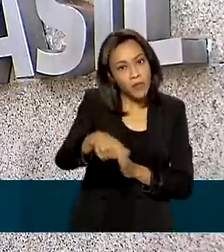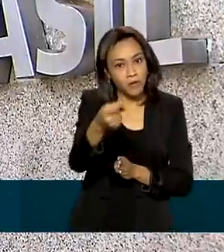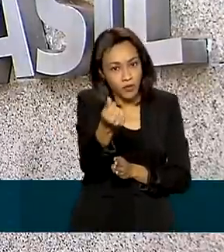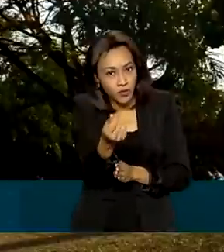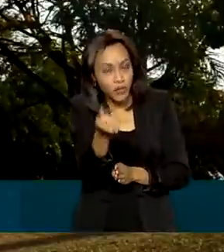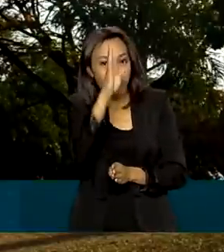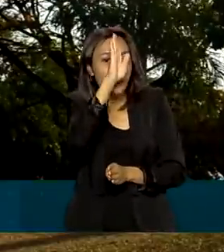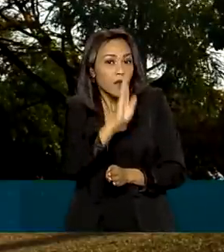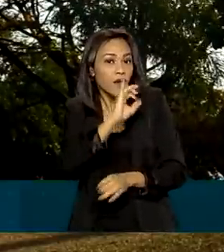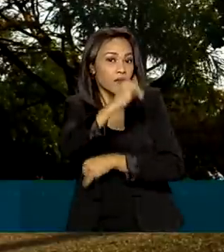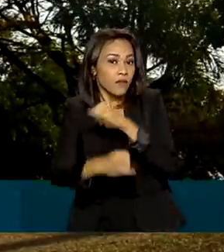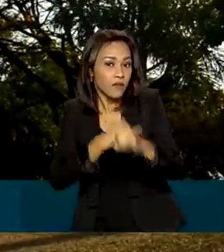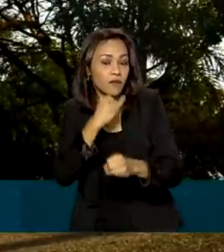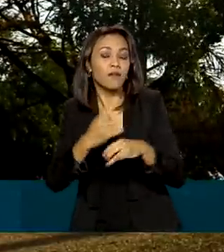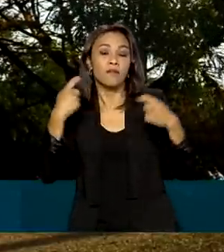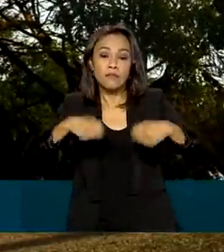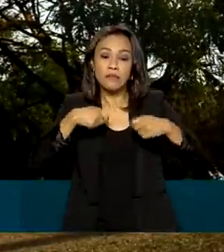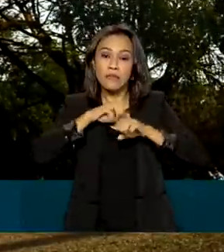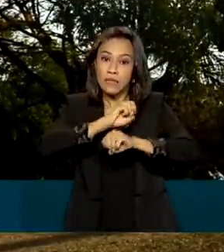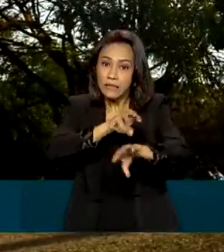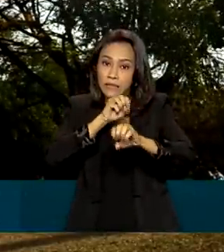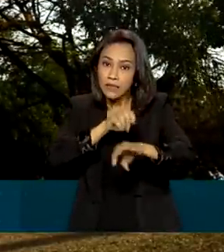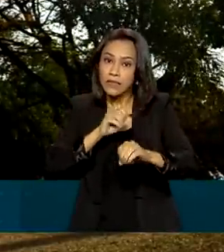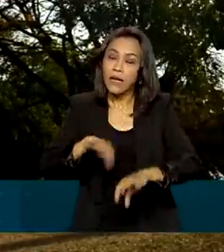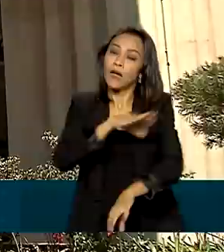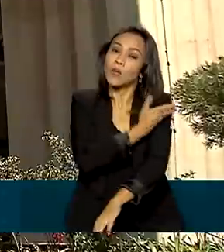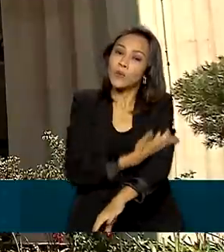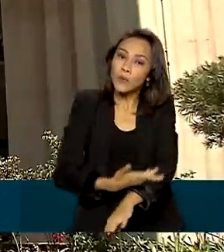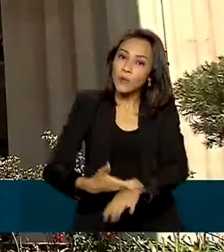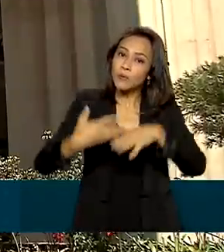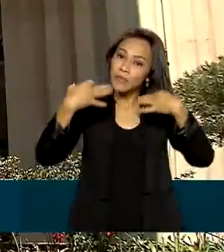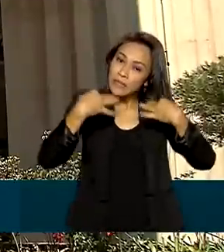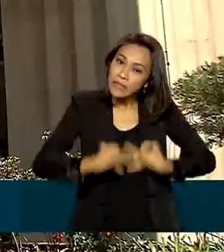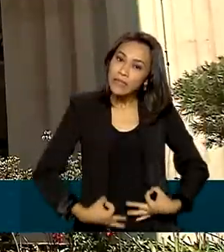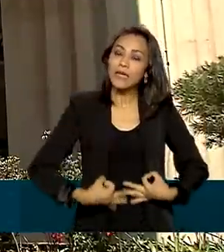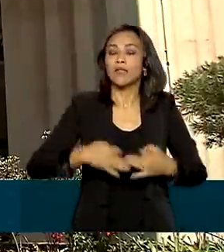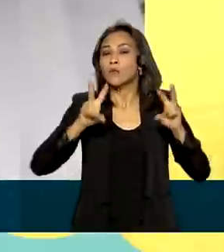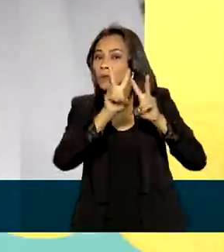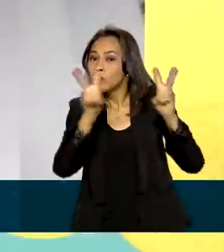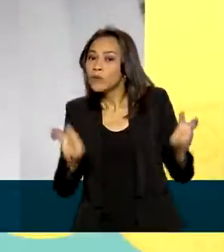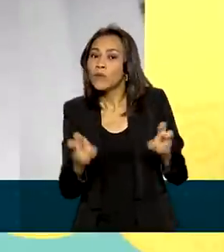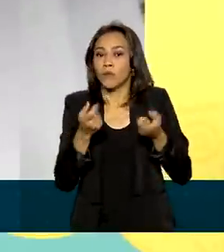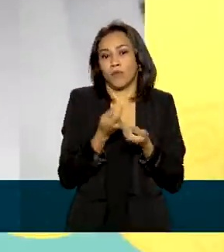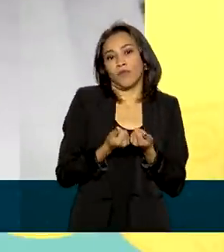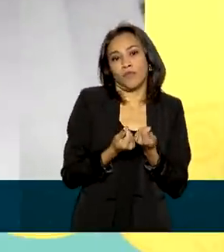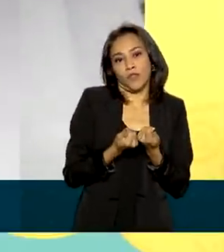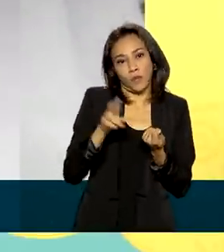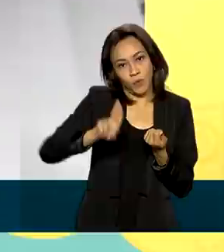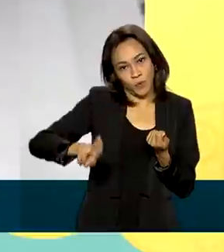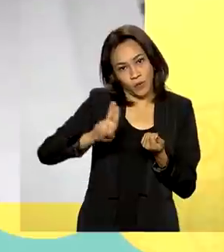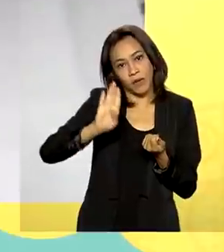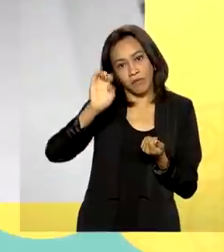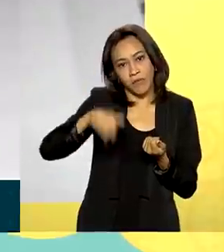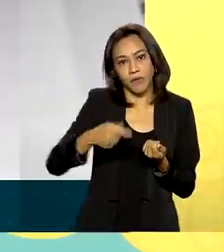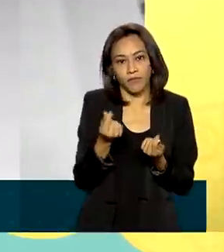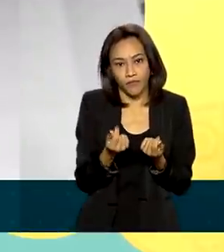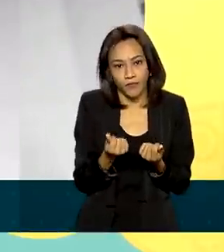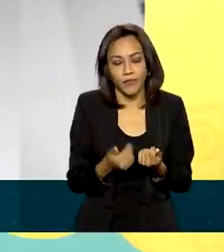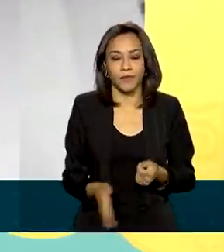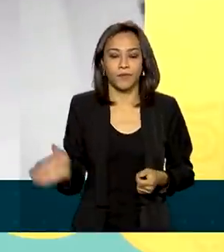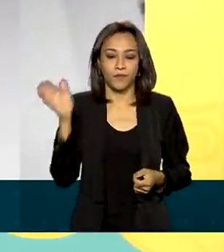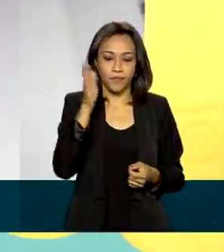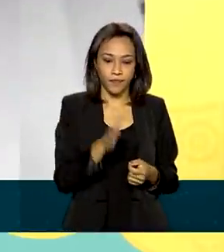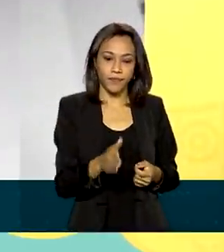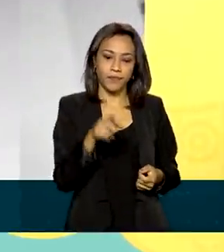preciso ensinar ao consumidor hábitos saudáveis em relação ao dinheiro. Muitas vezes o crédito